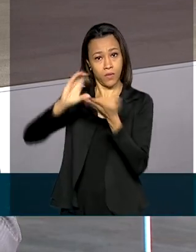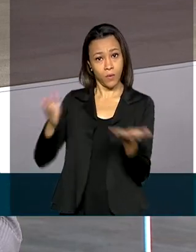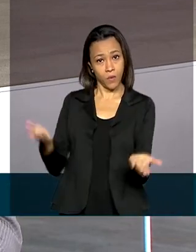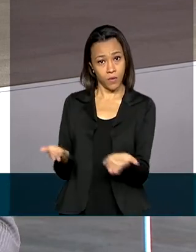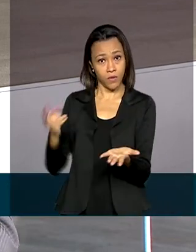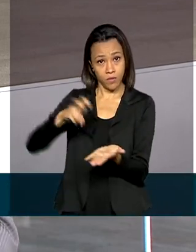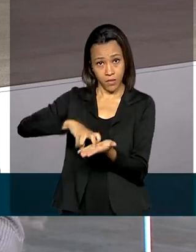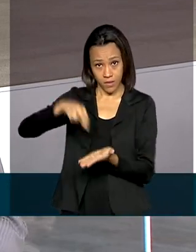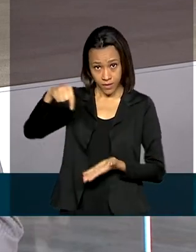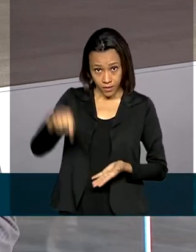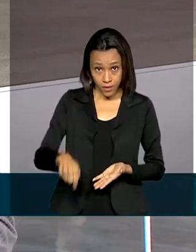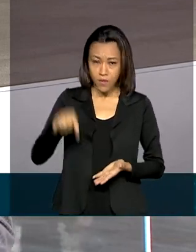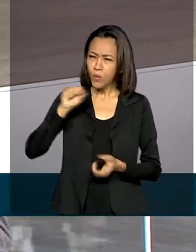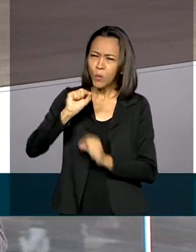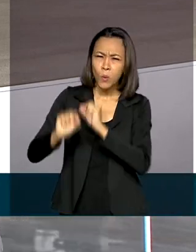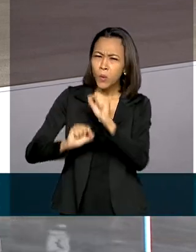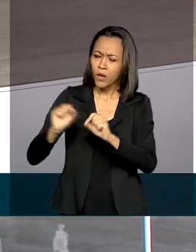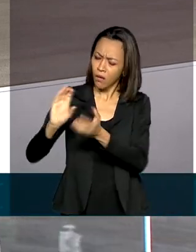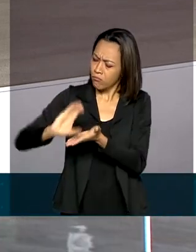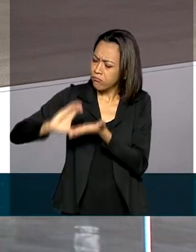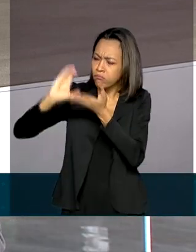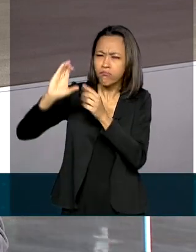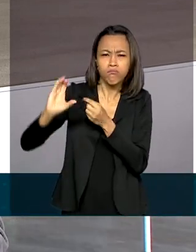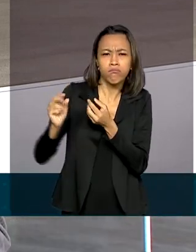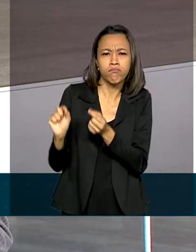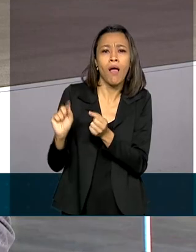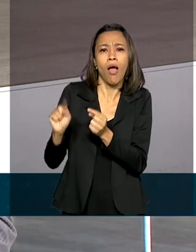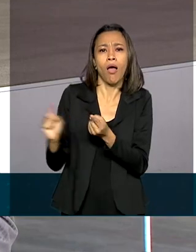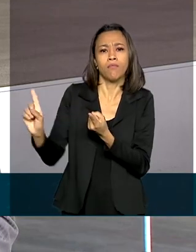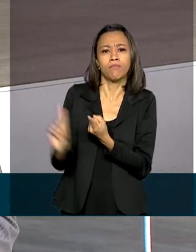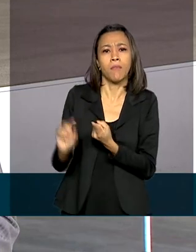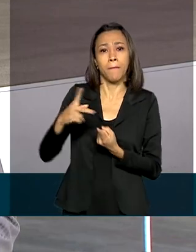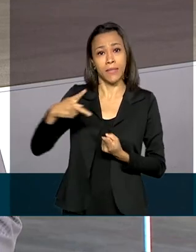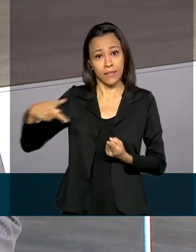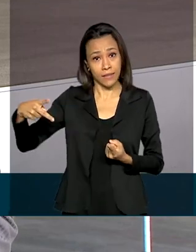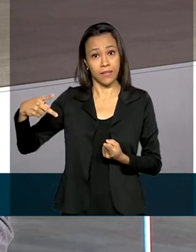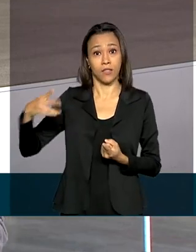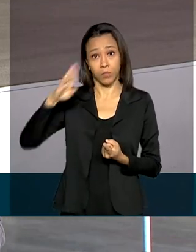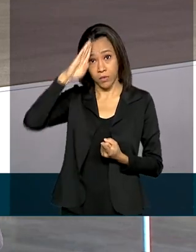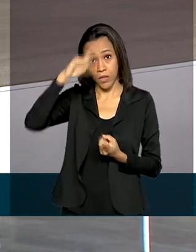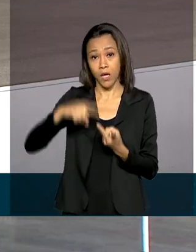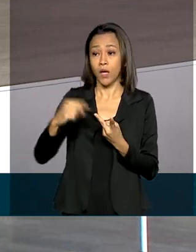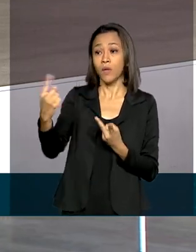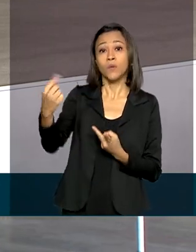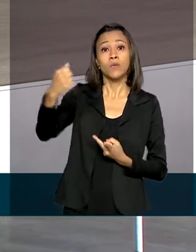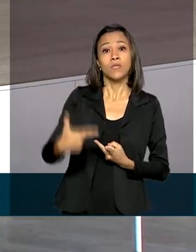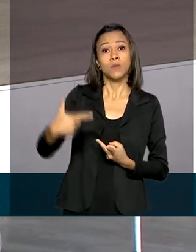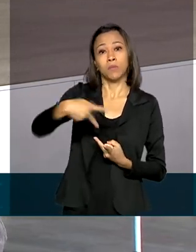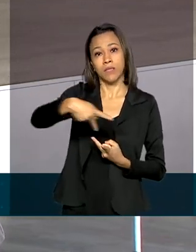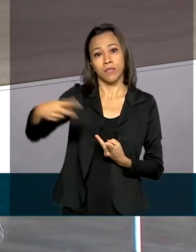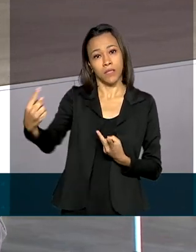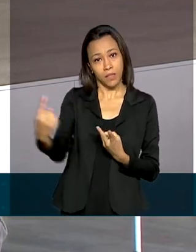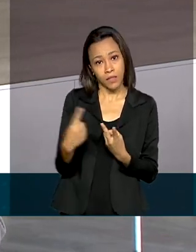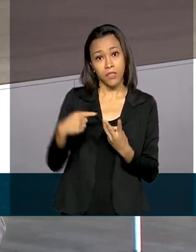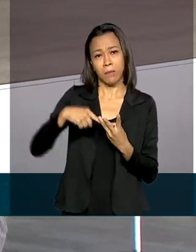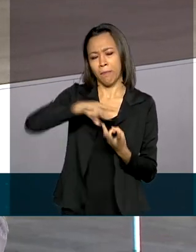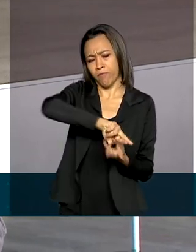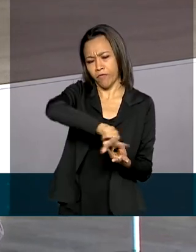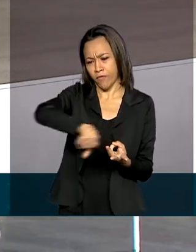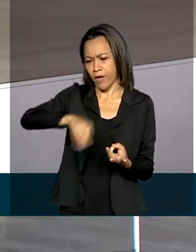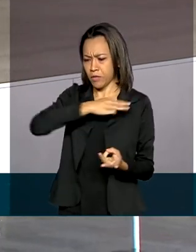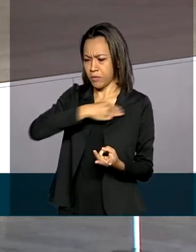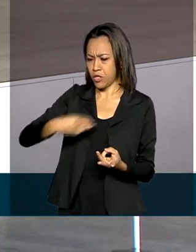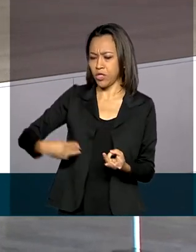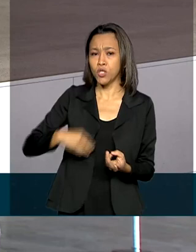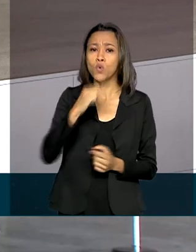conselho que é formado pelo presidente, pelo vice-presidente e também pelos ministros e se reúne pelo menos em